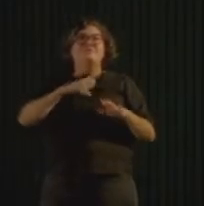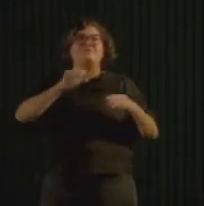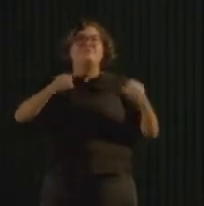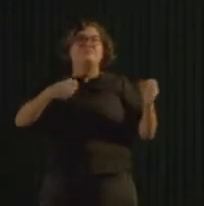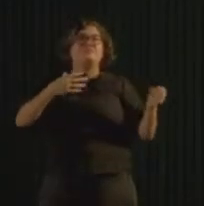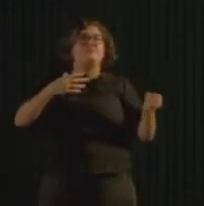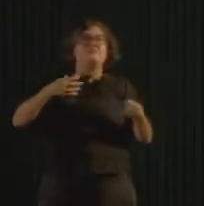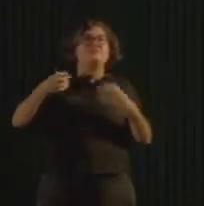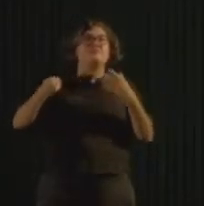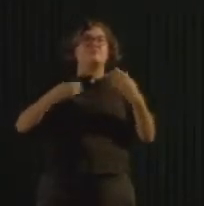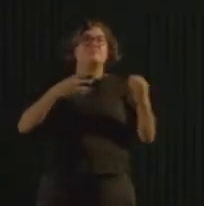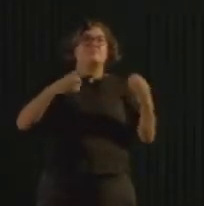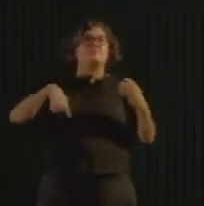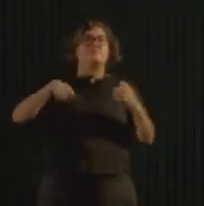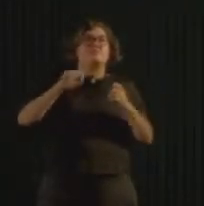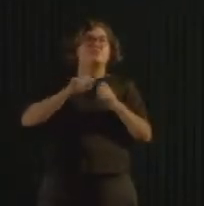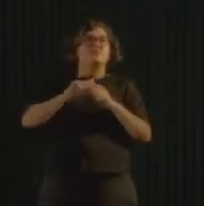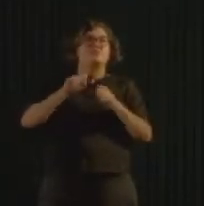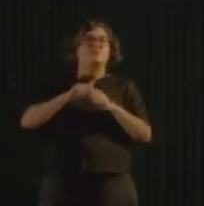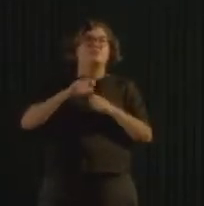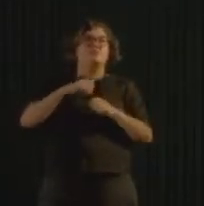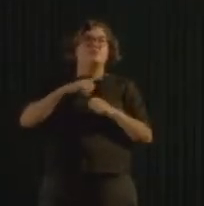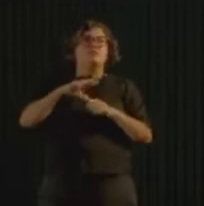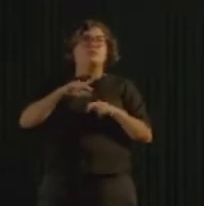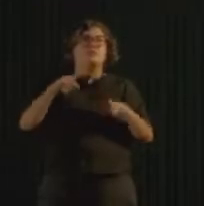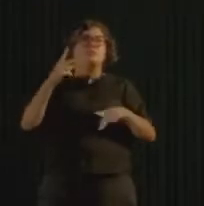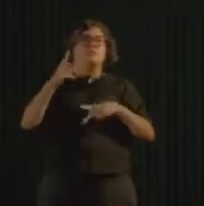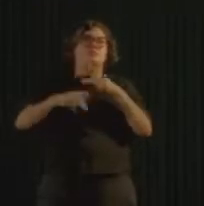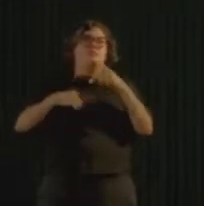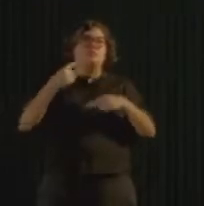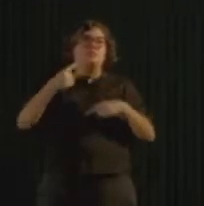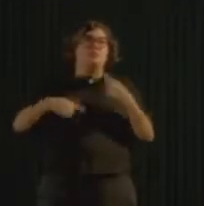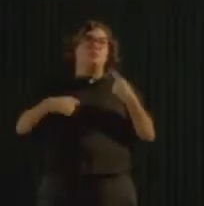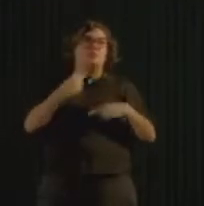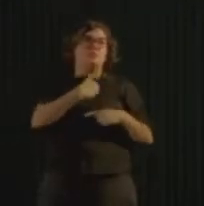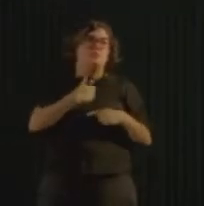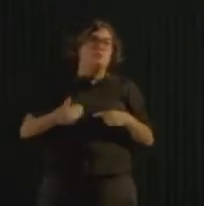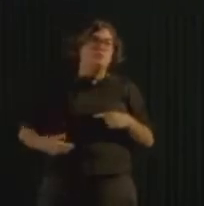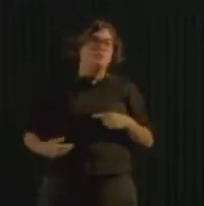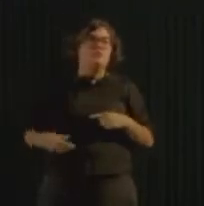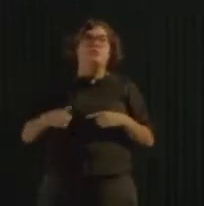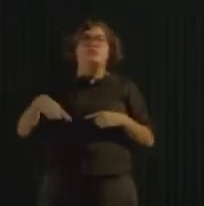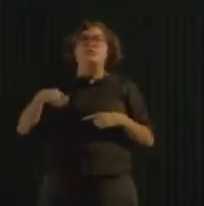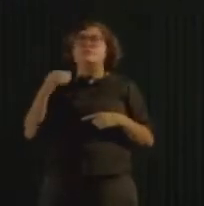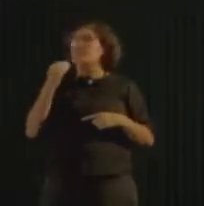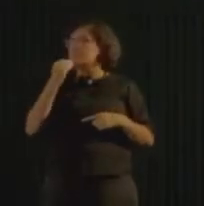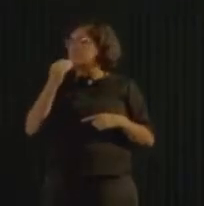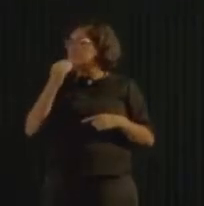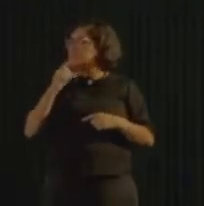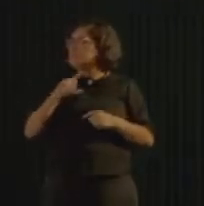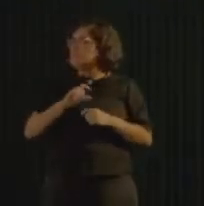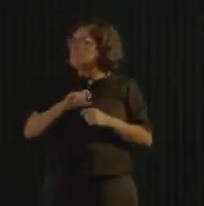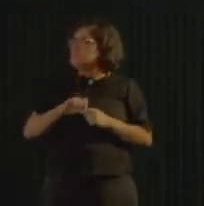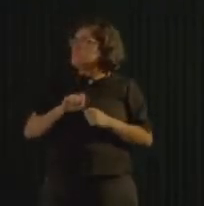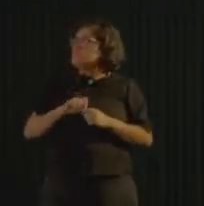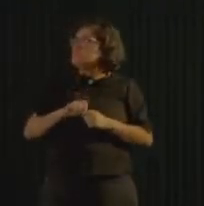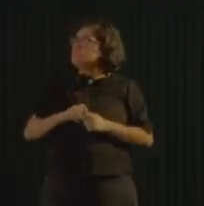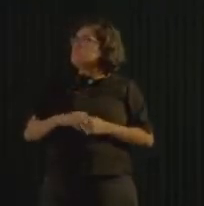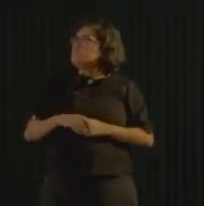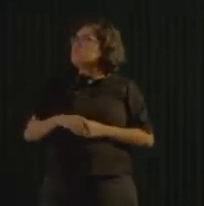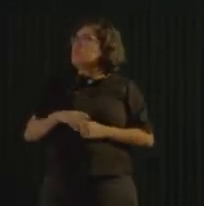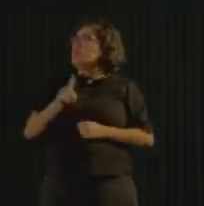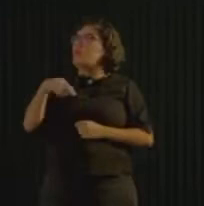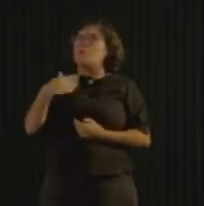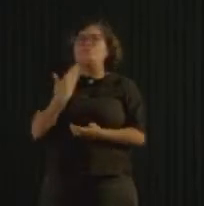Recife está fazendo enquanto política pública, obviamente também fazendo uma política pública a partir do upcycling, é no sentido